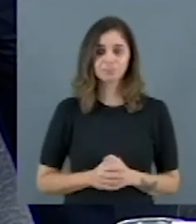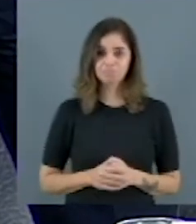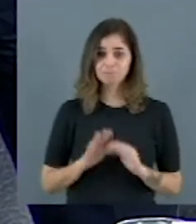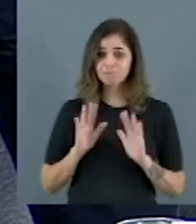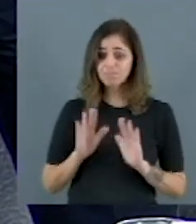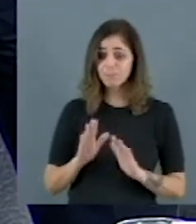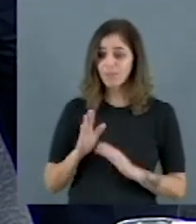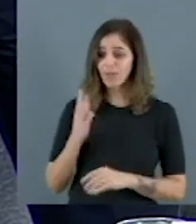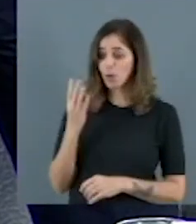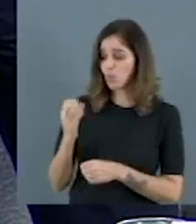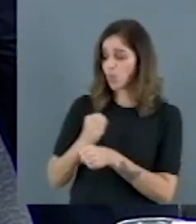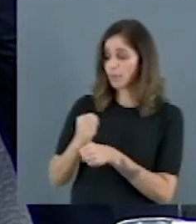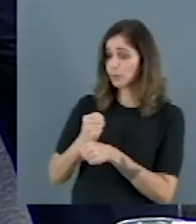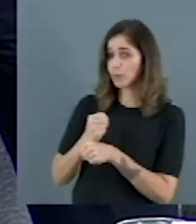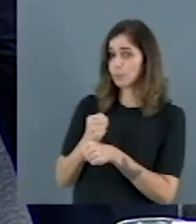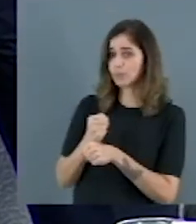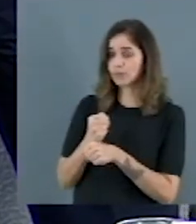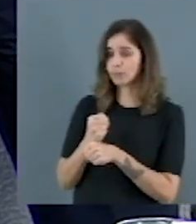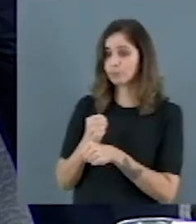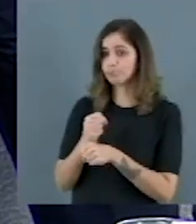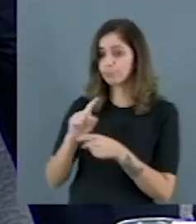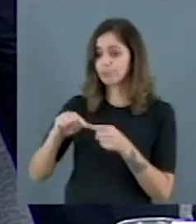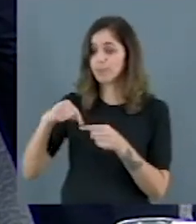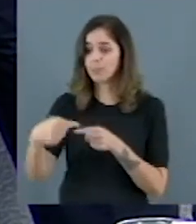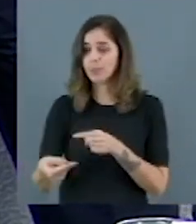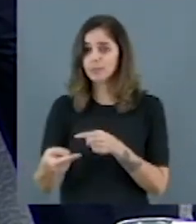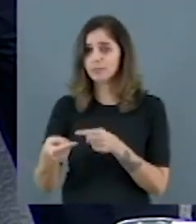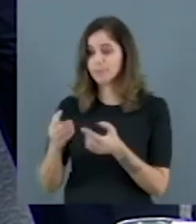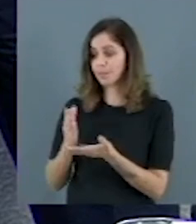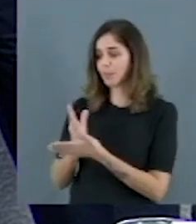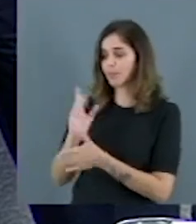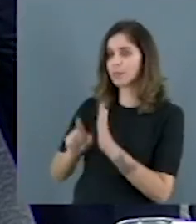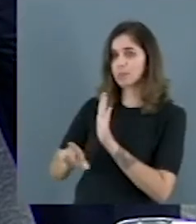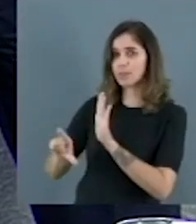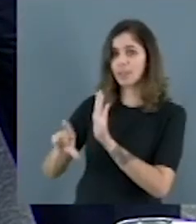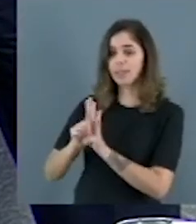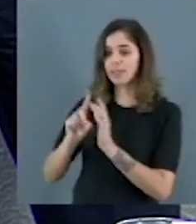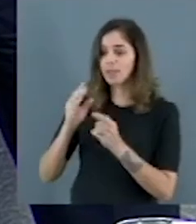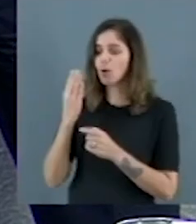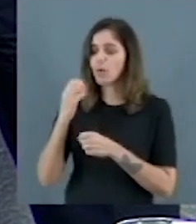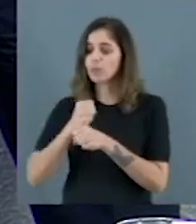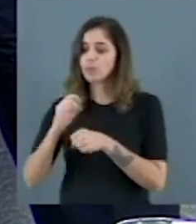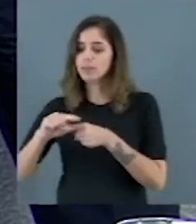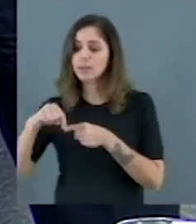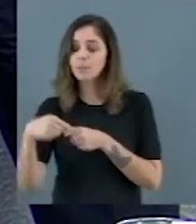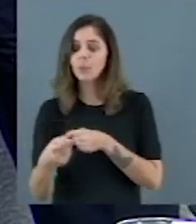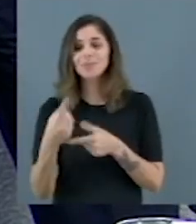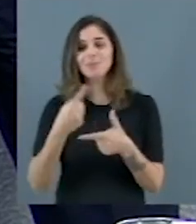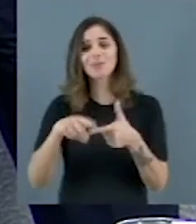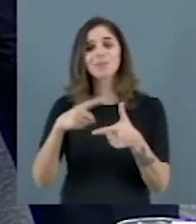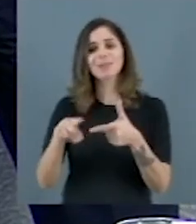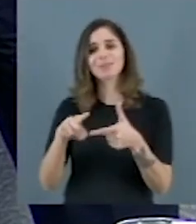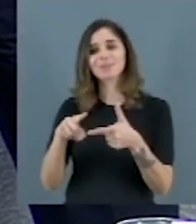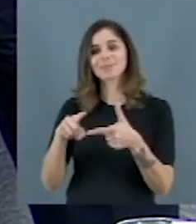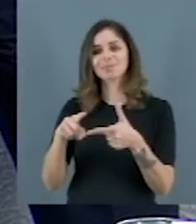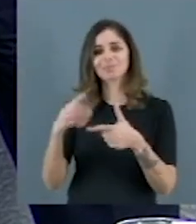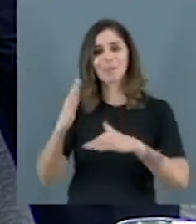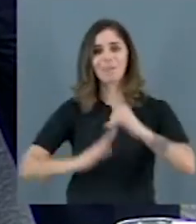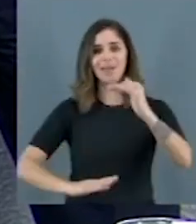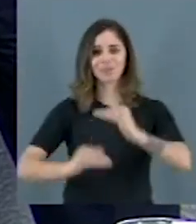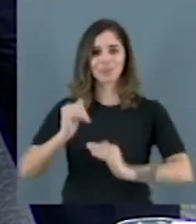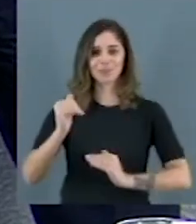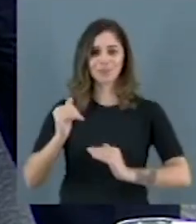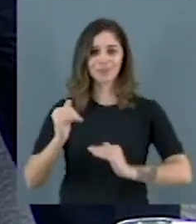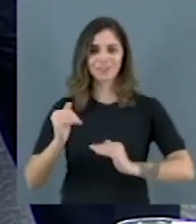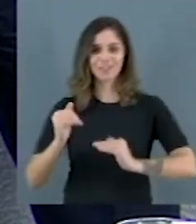anos após a aprovação da lei, são problemas na própria implementação dela. Problemas que têm a ver